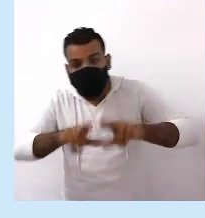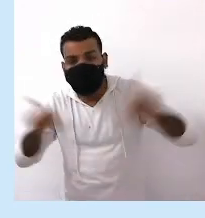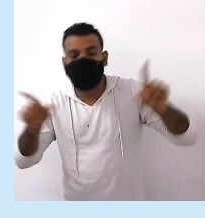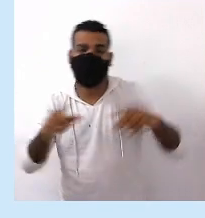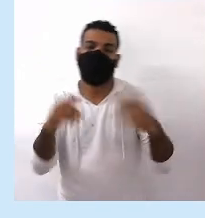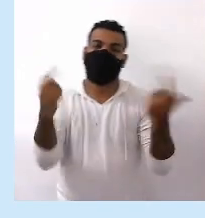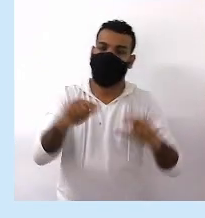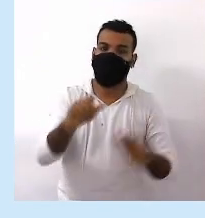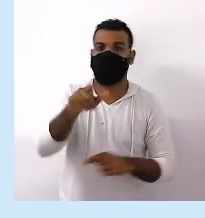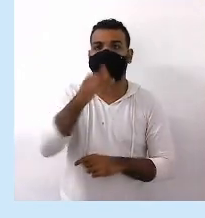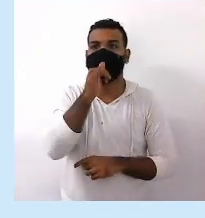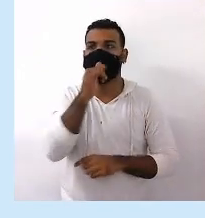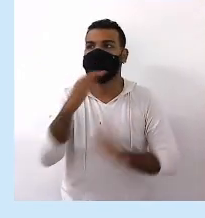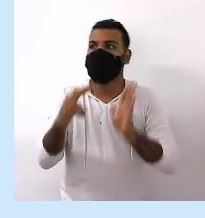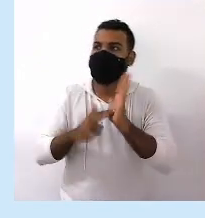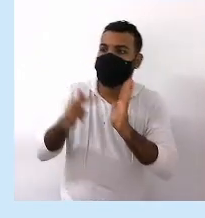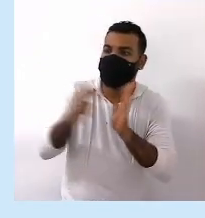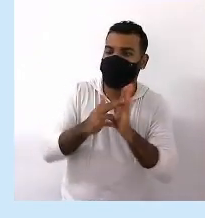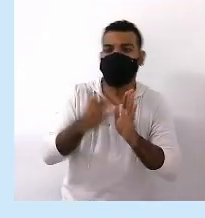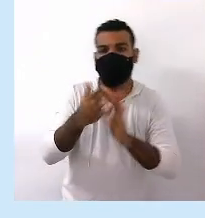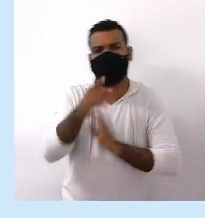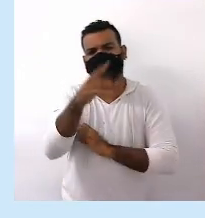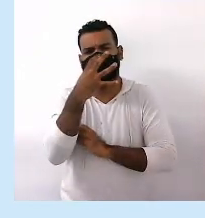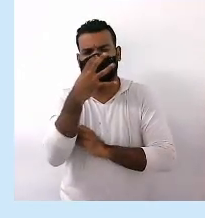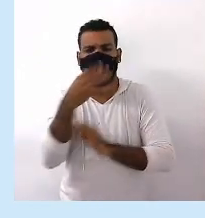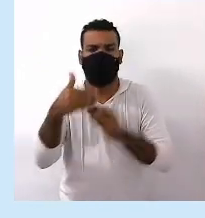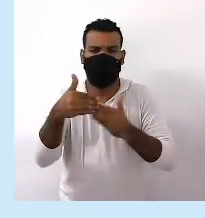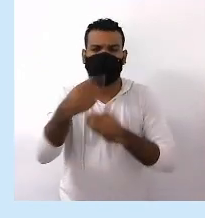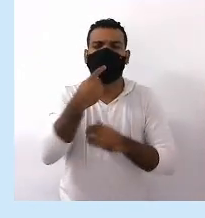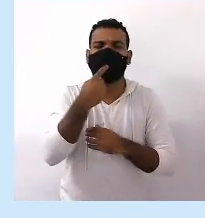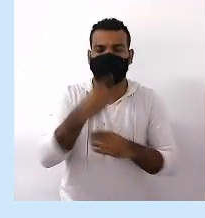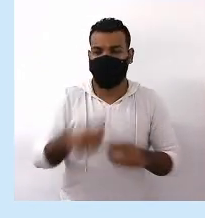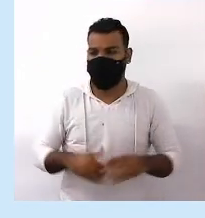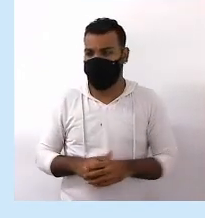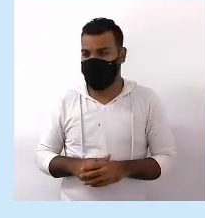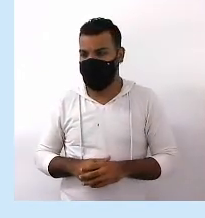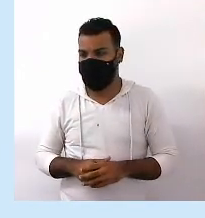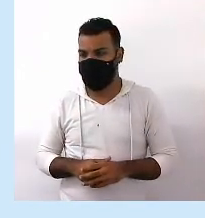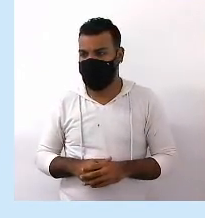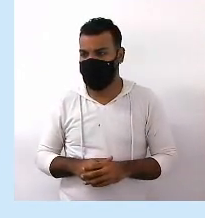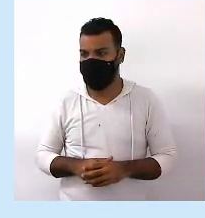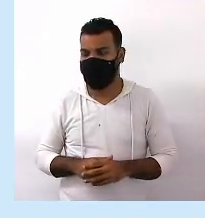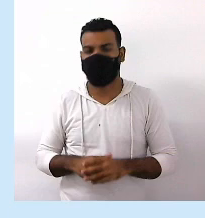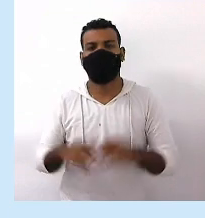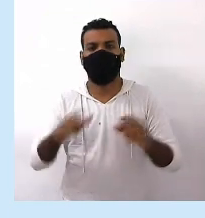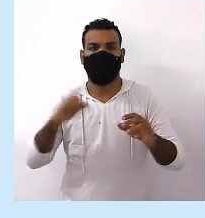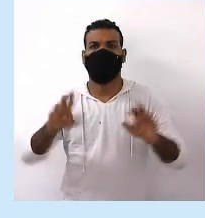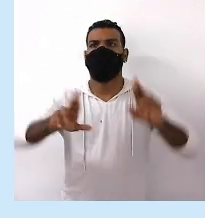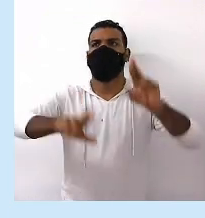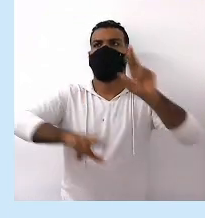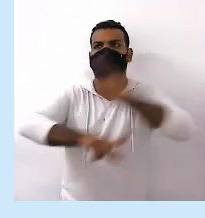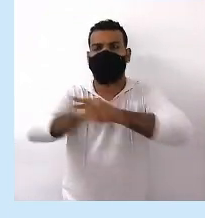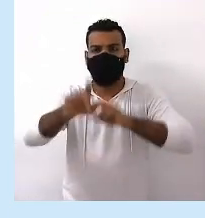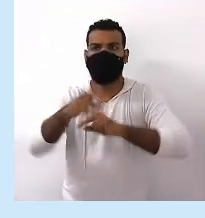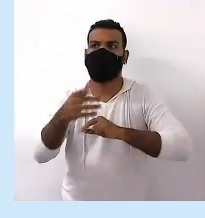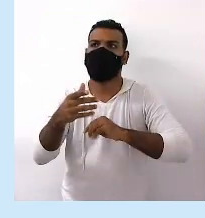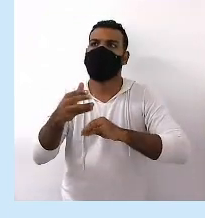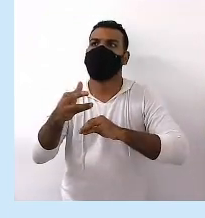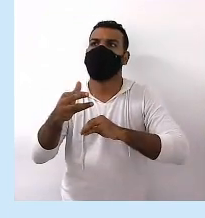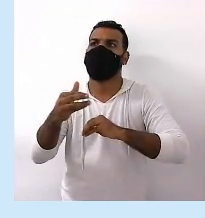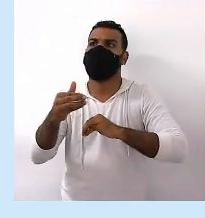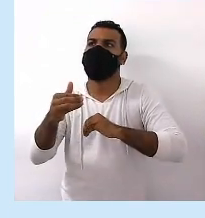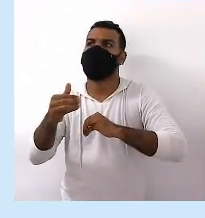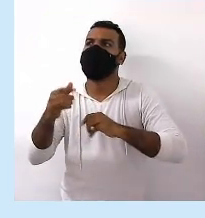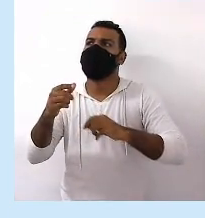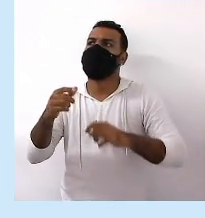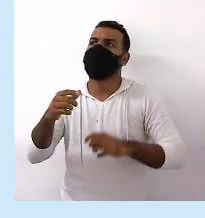Quando se fala de normas Vocês vão ver daqui a pouco Nos exemplos Mas a configuração É diferente O infinitivo Ele